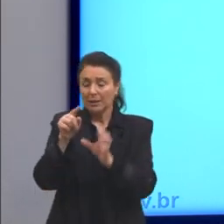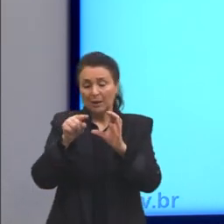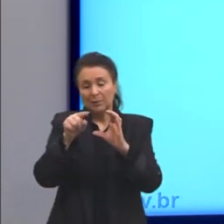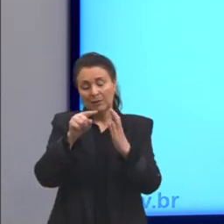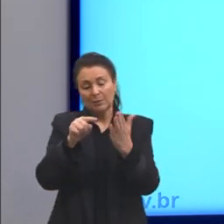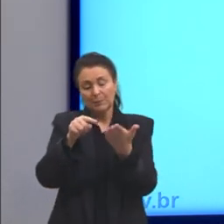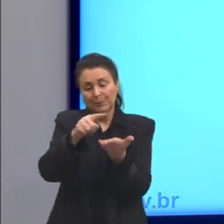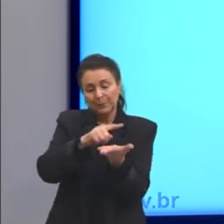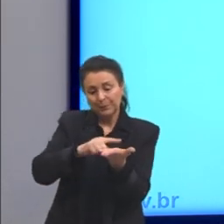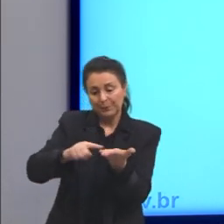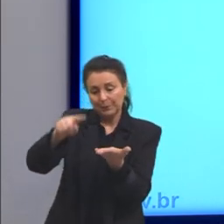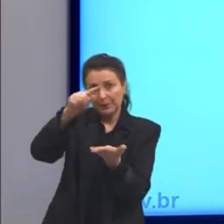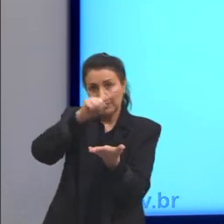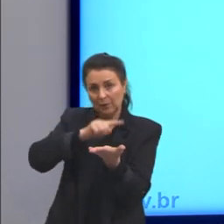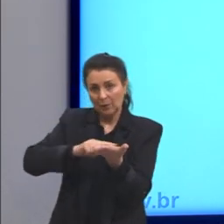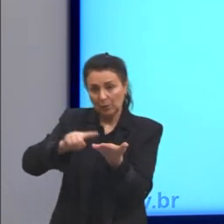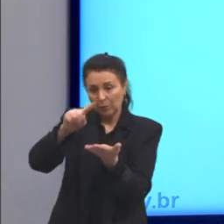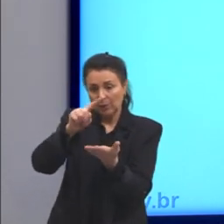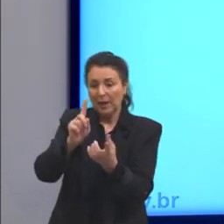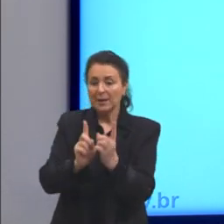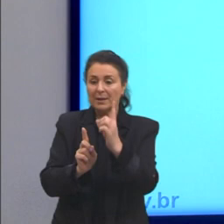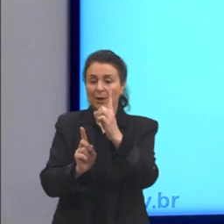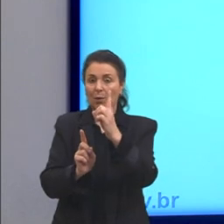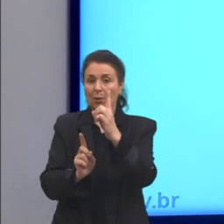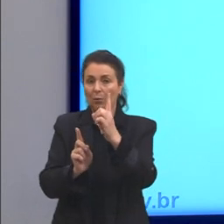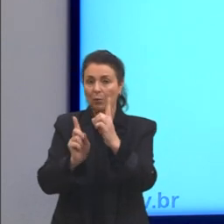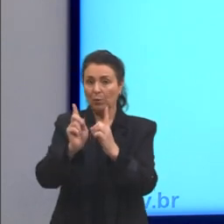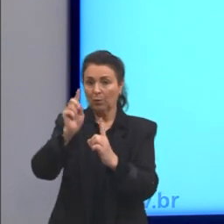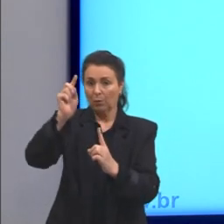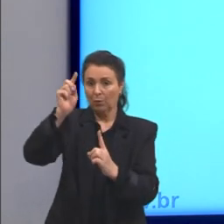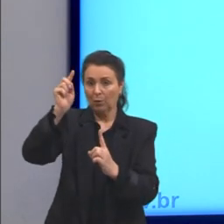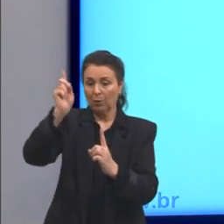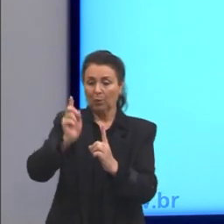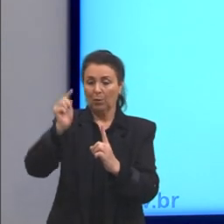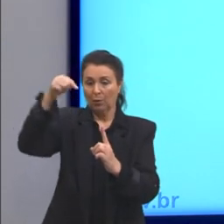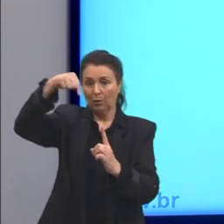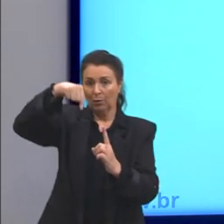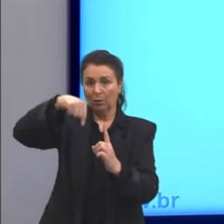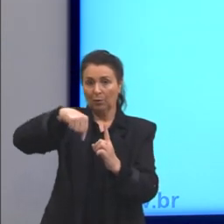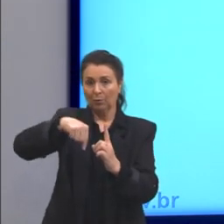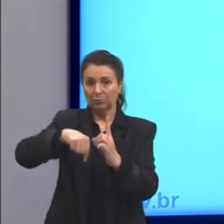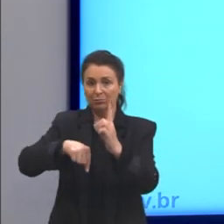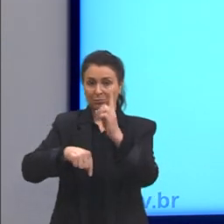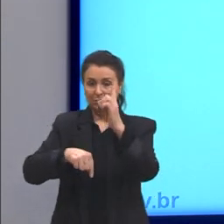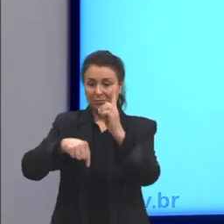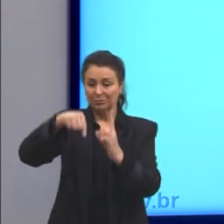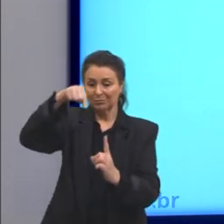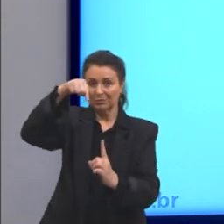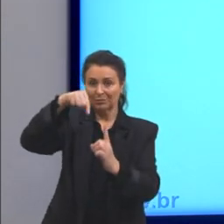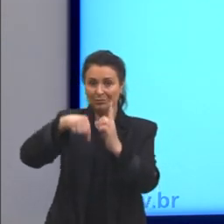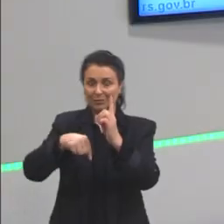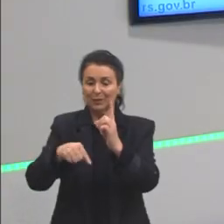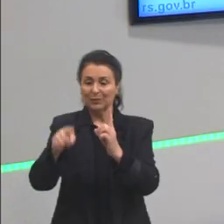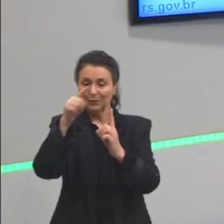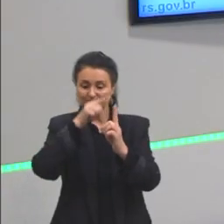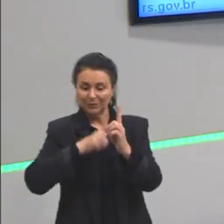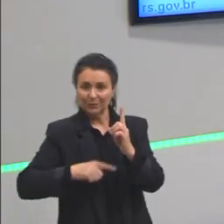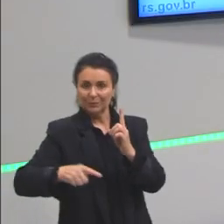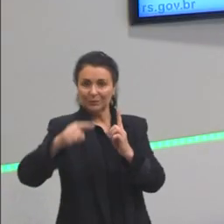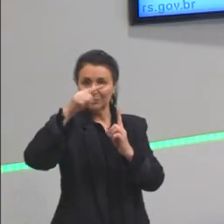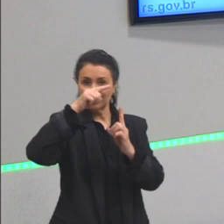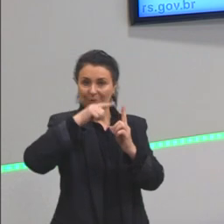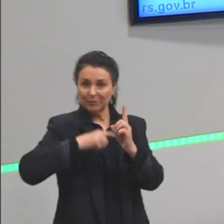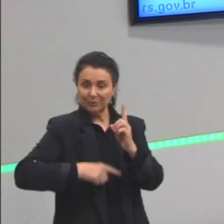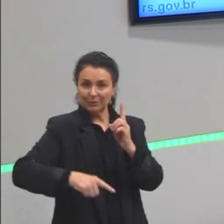água, de fluidos quentes sobem para cima e correntes de fluidos que estão em